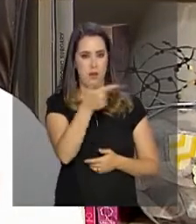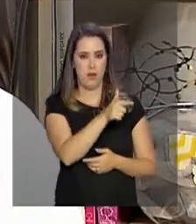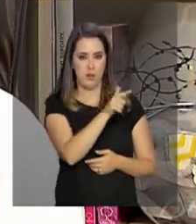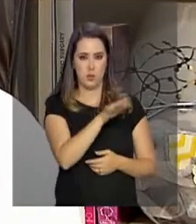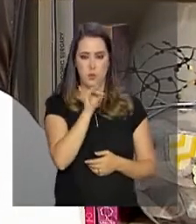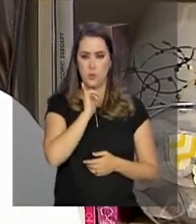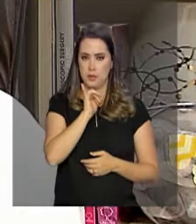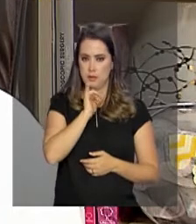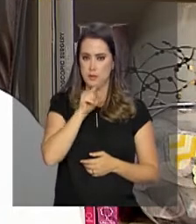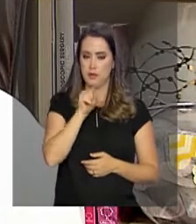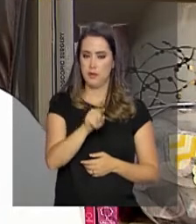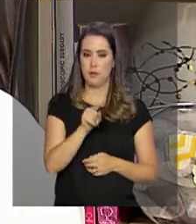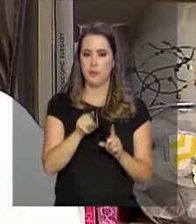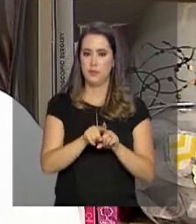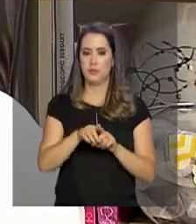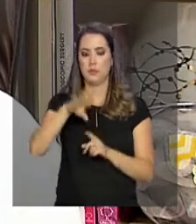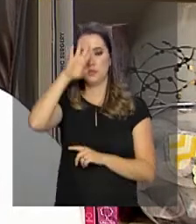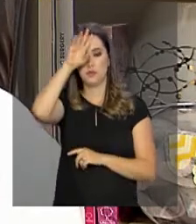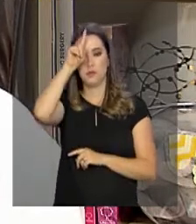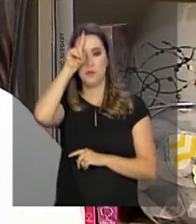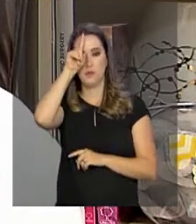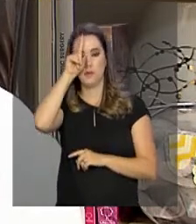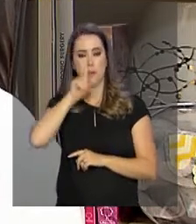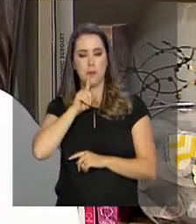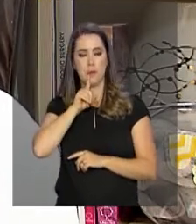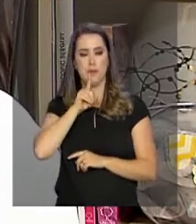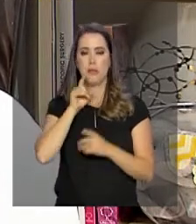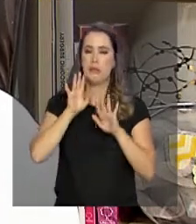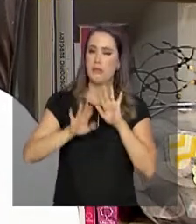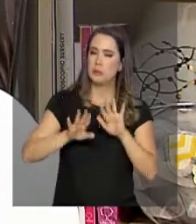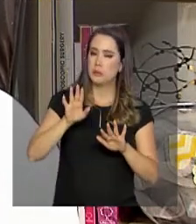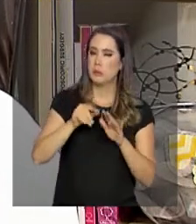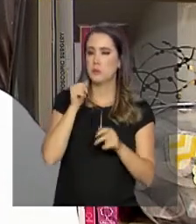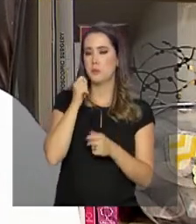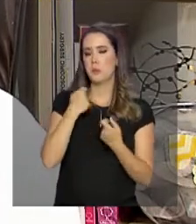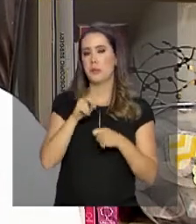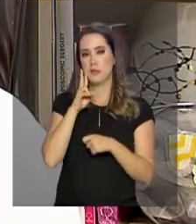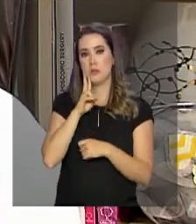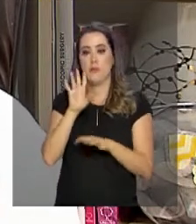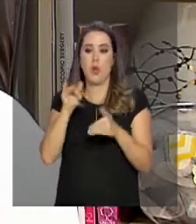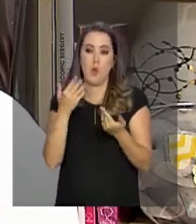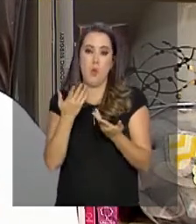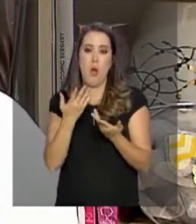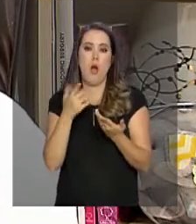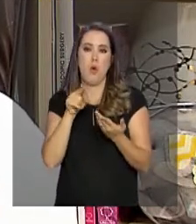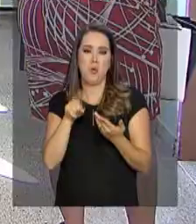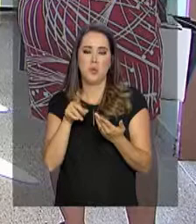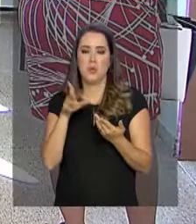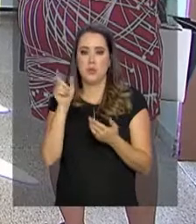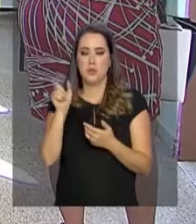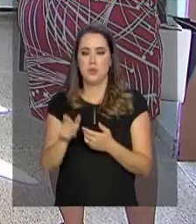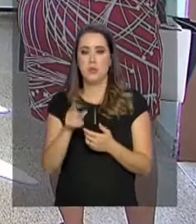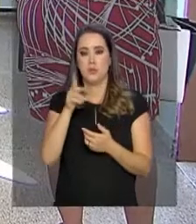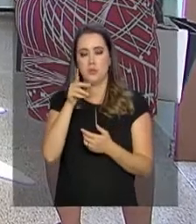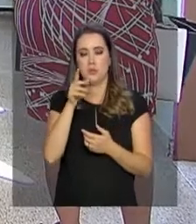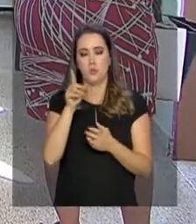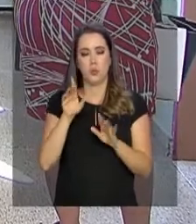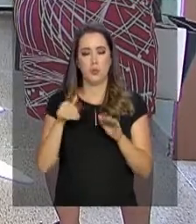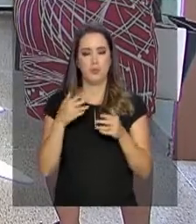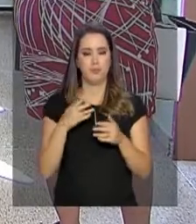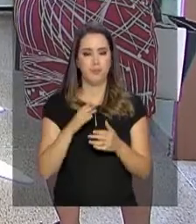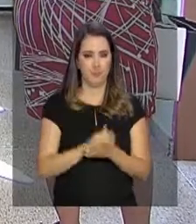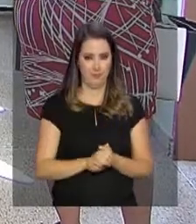da febre amarela, vai depender muito do risco e benefício que a gente tem. Apesar das